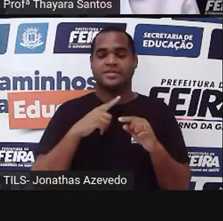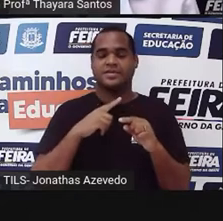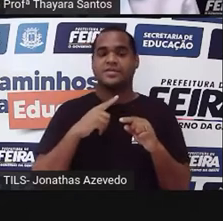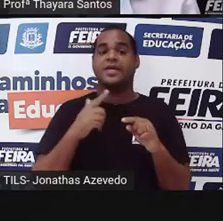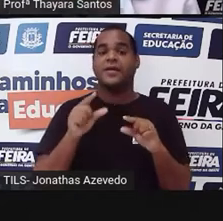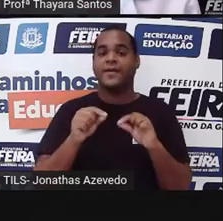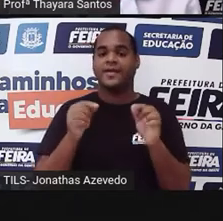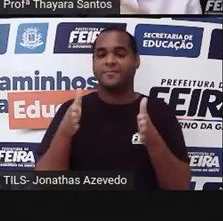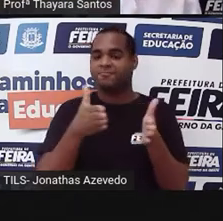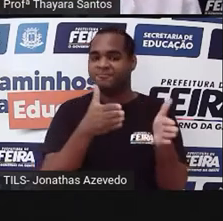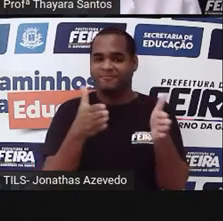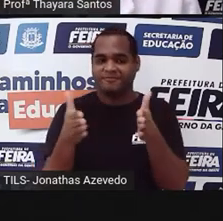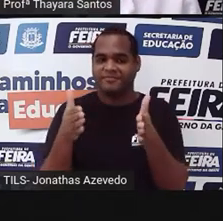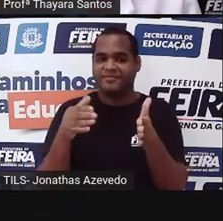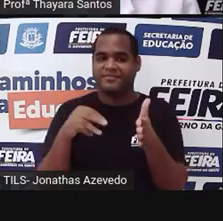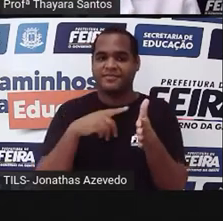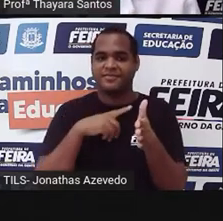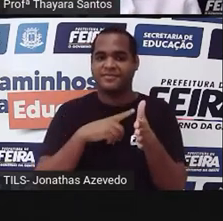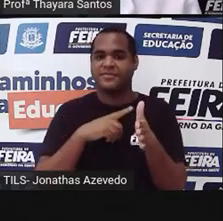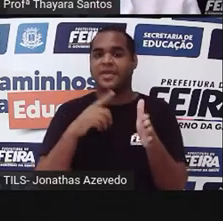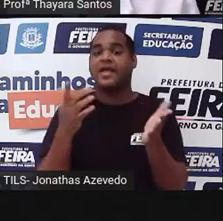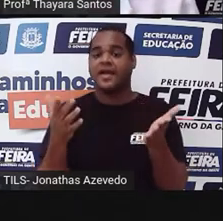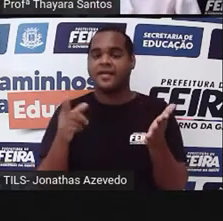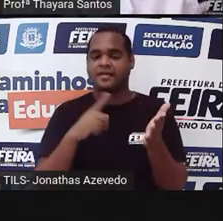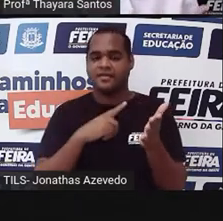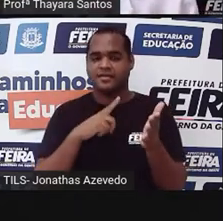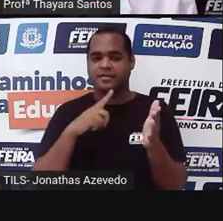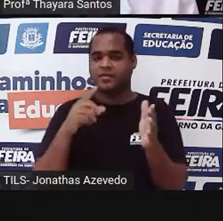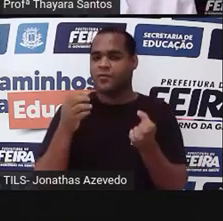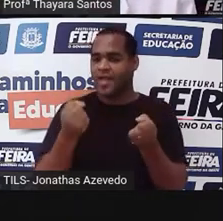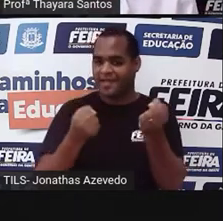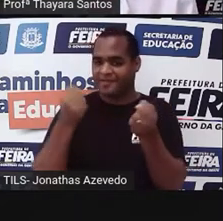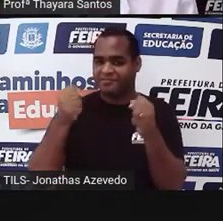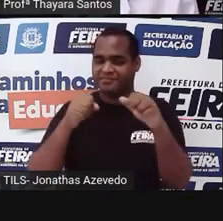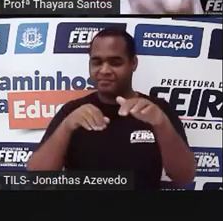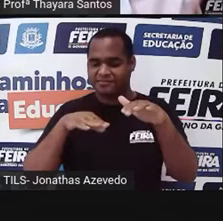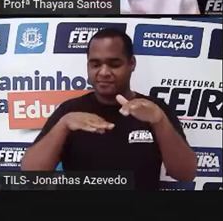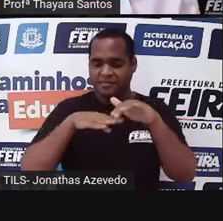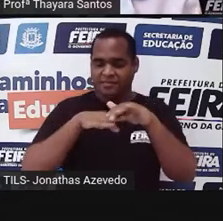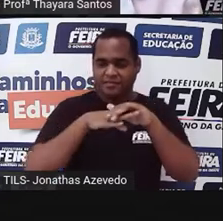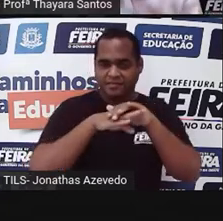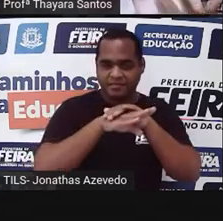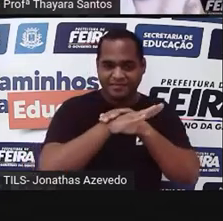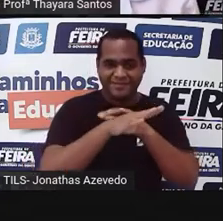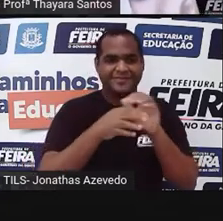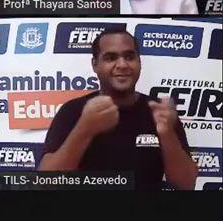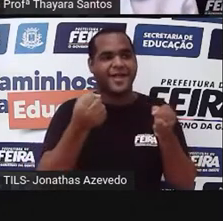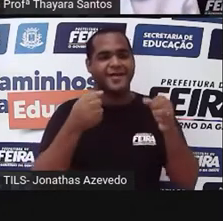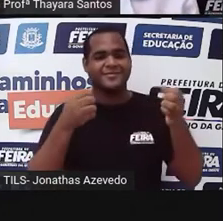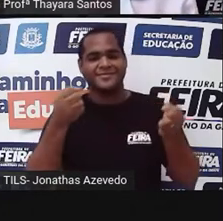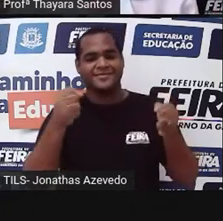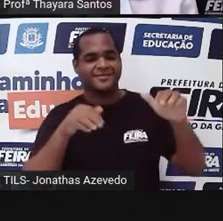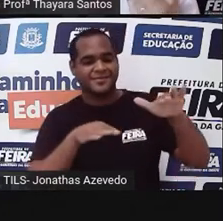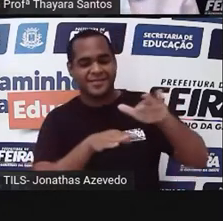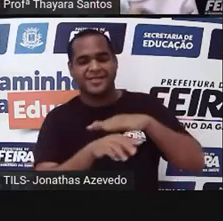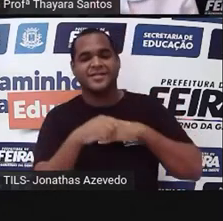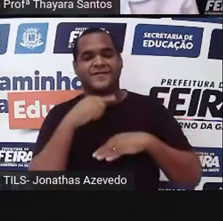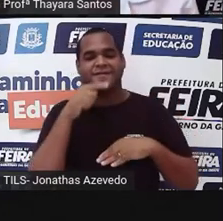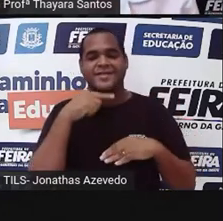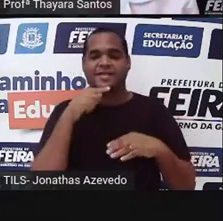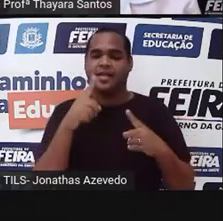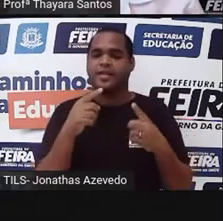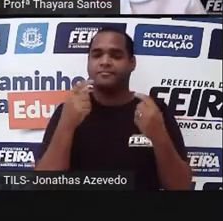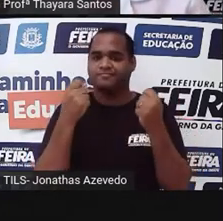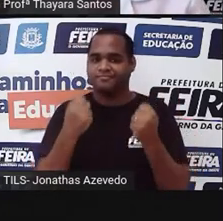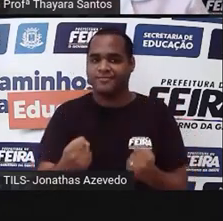O é que eles fizeram? Abriram um buraco ali no meio para poder os carros passarem, porque não tem condições de levantar essa planta, ela é muito